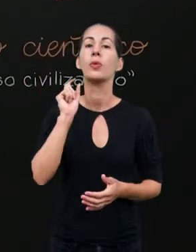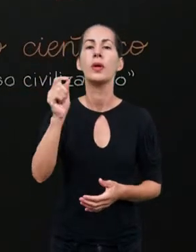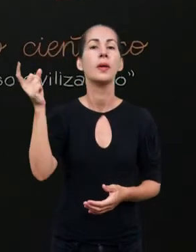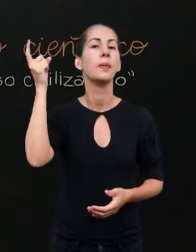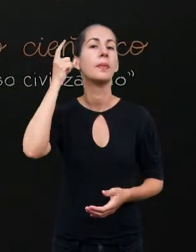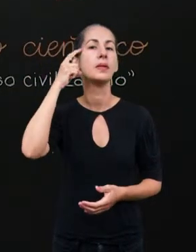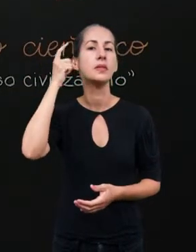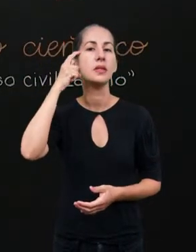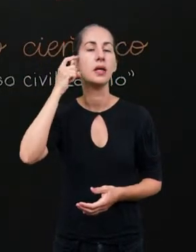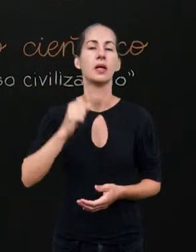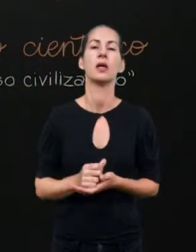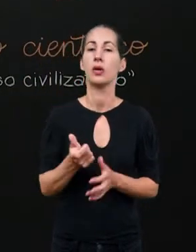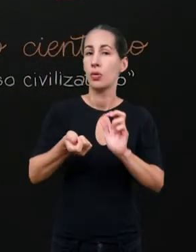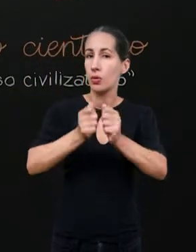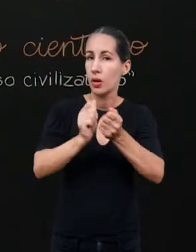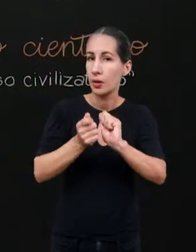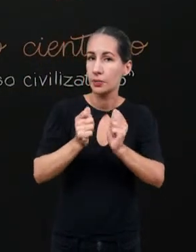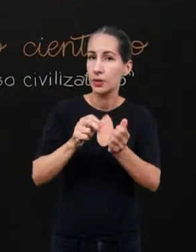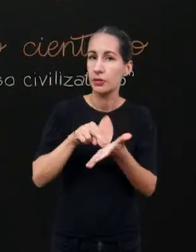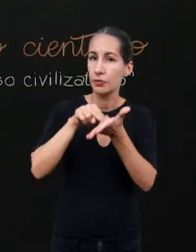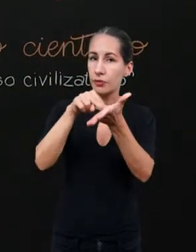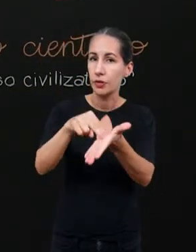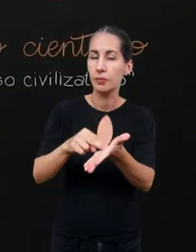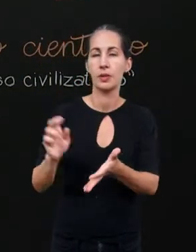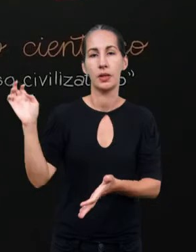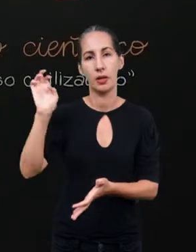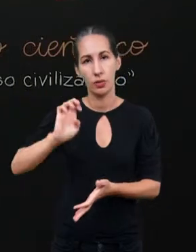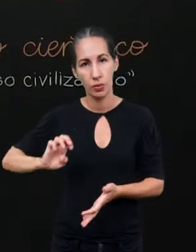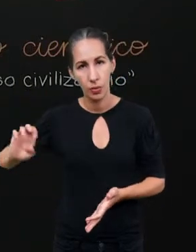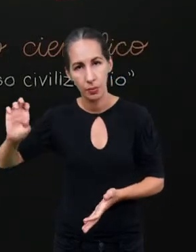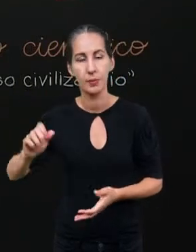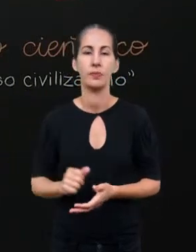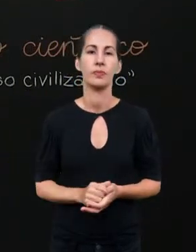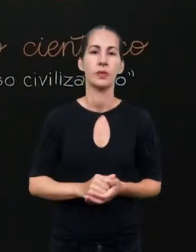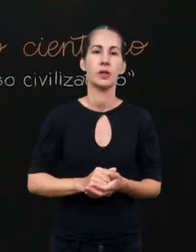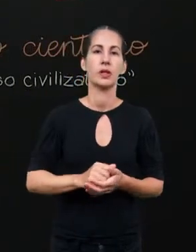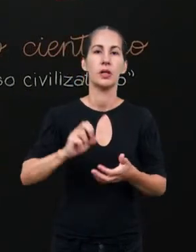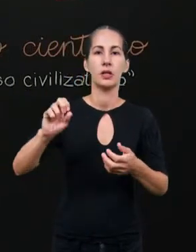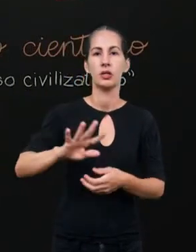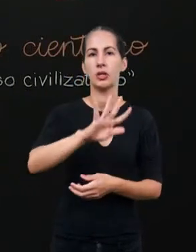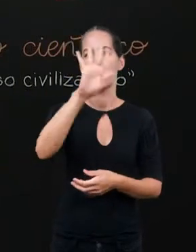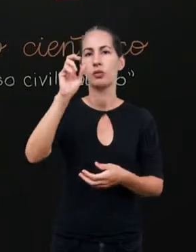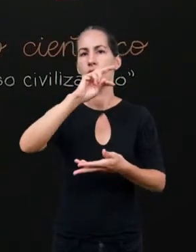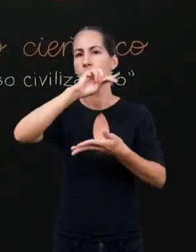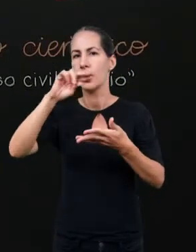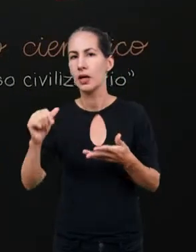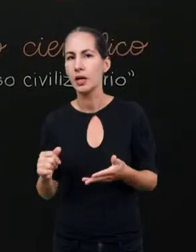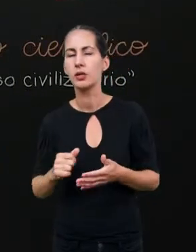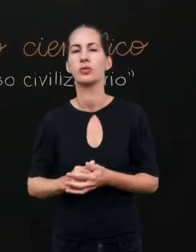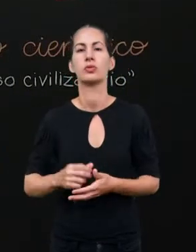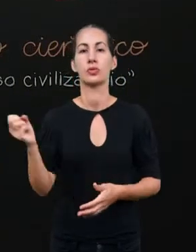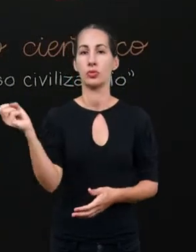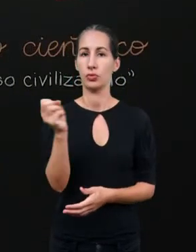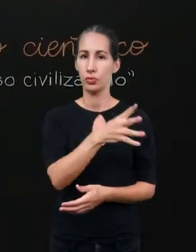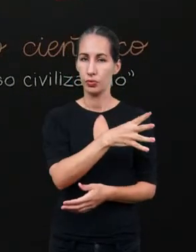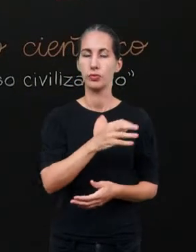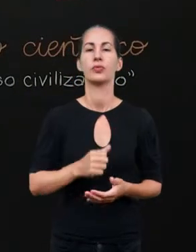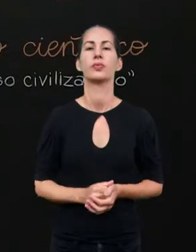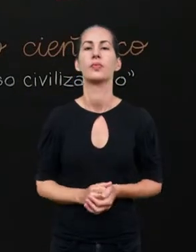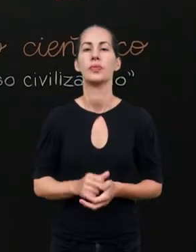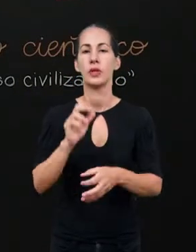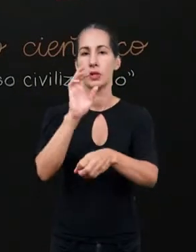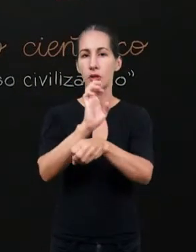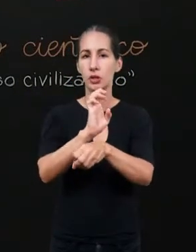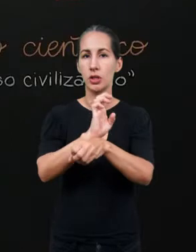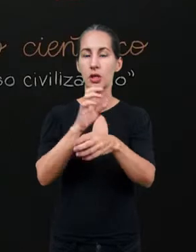ter em mente? O capitalismo se consolida na Europa. Estados liberais burgueses, estados modernos, que